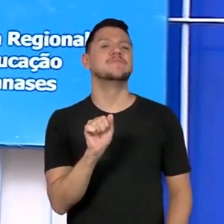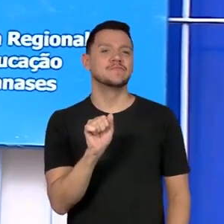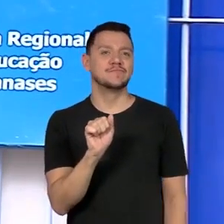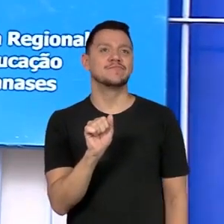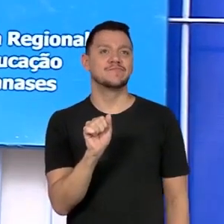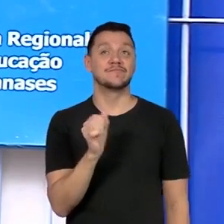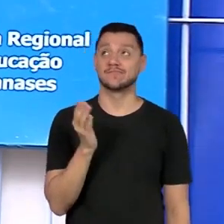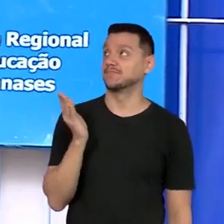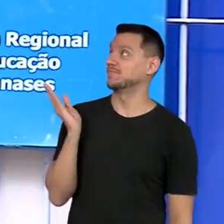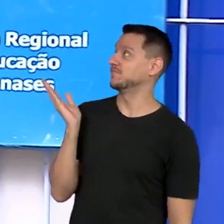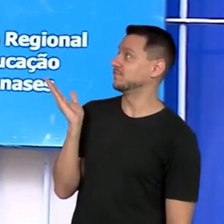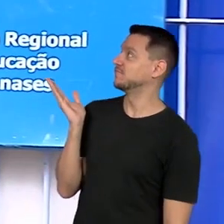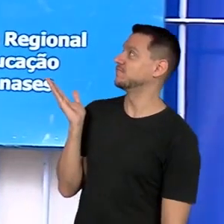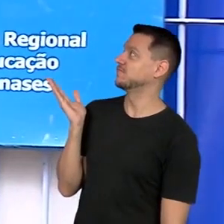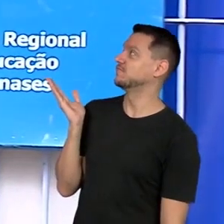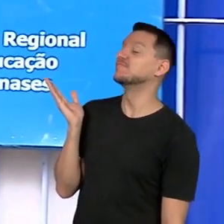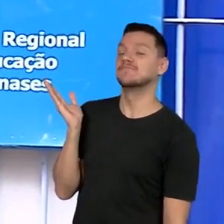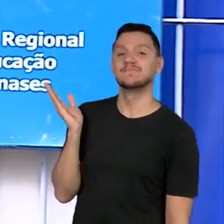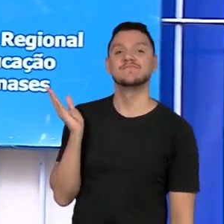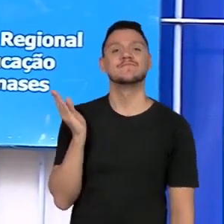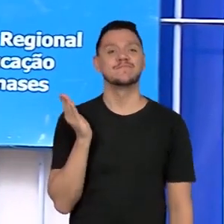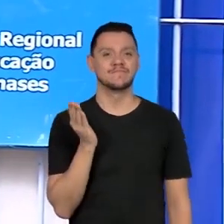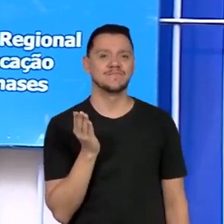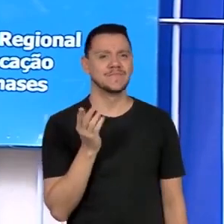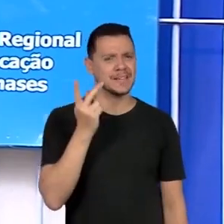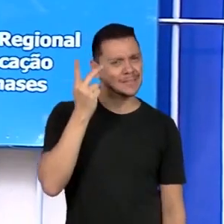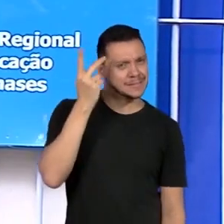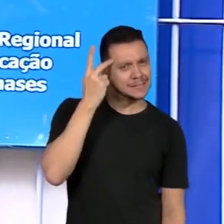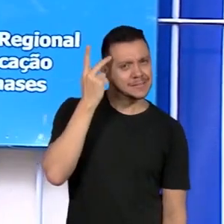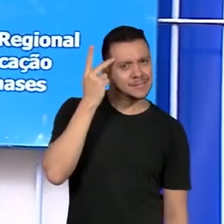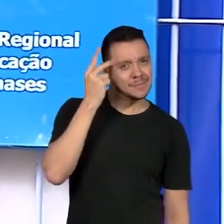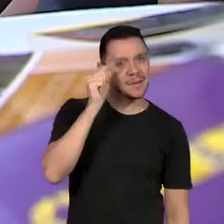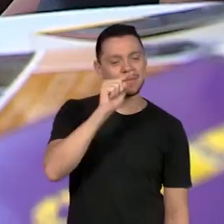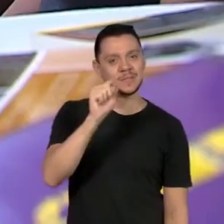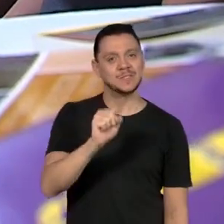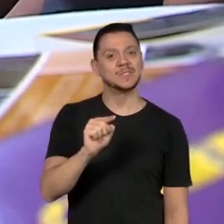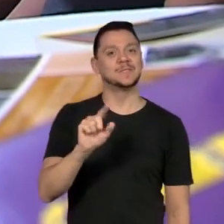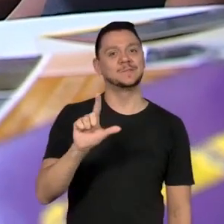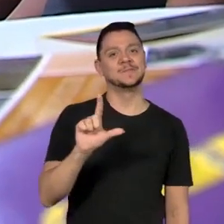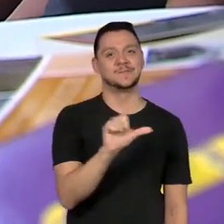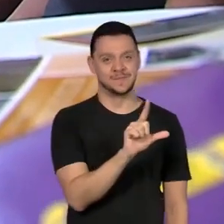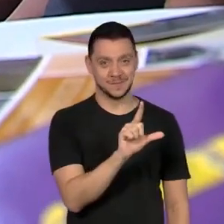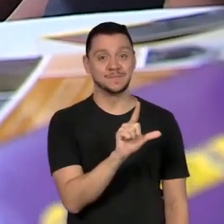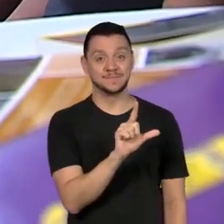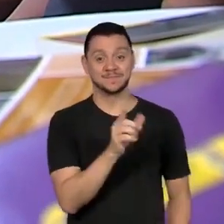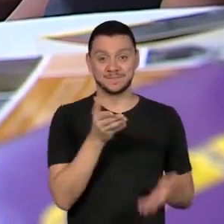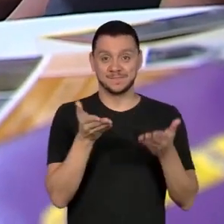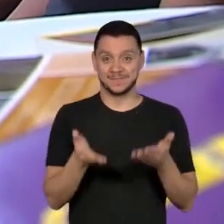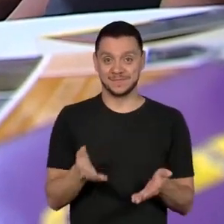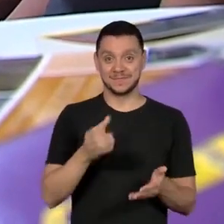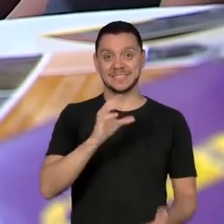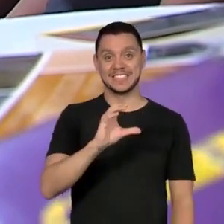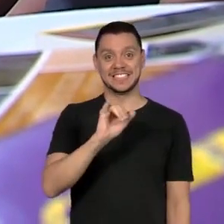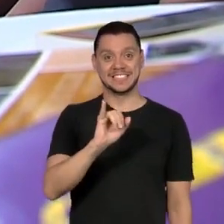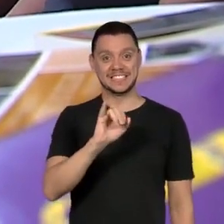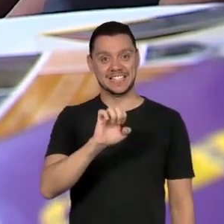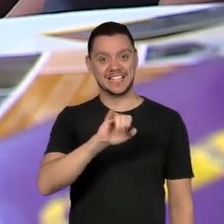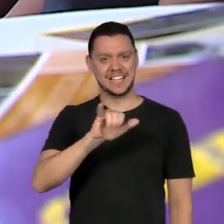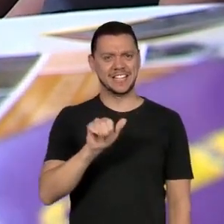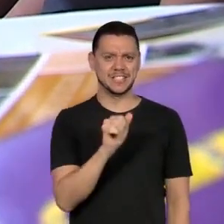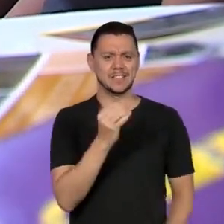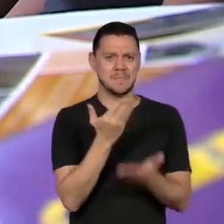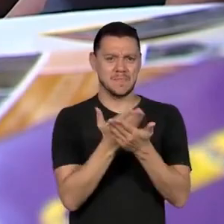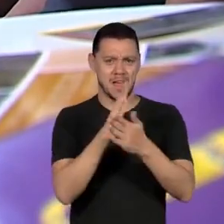Kazue Inakake, de Souza, na Zona Leste de São Paulo. Aqui no CIEJA, os alunos fazem